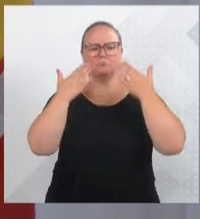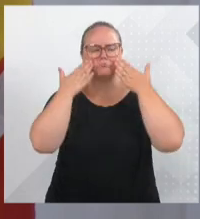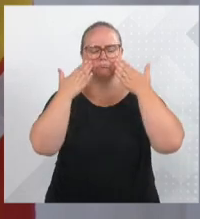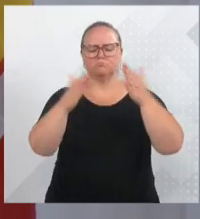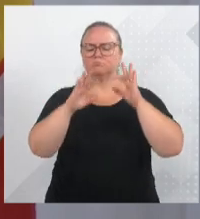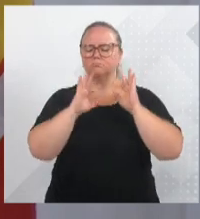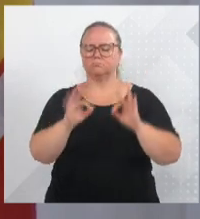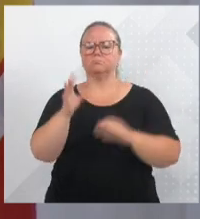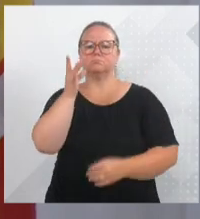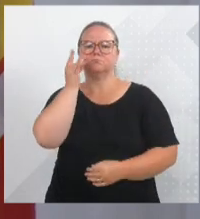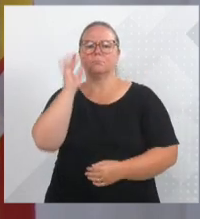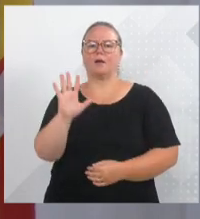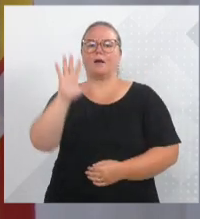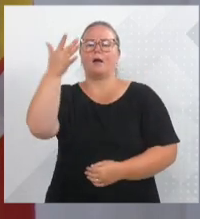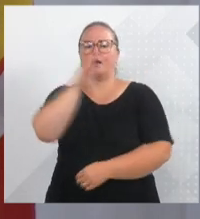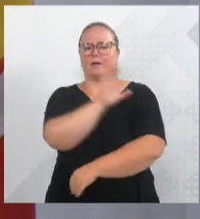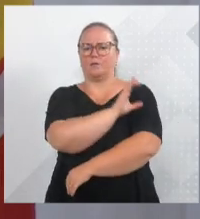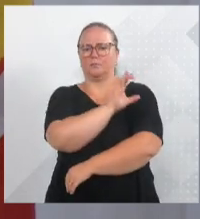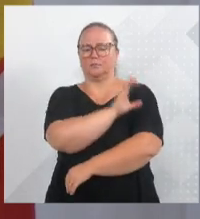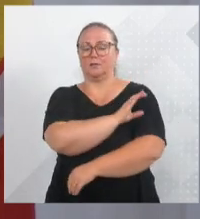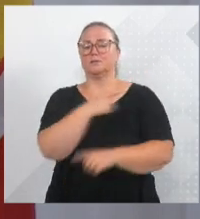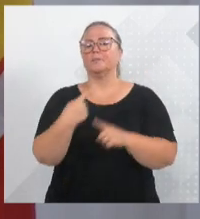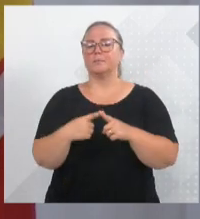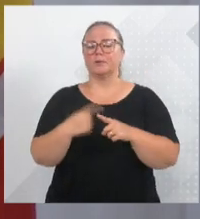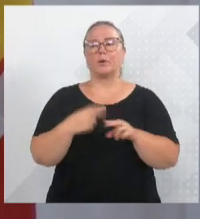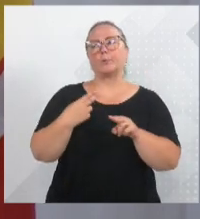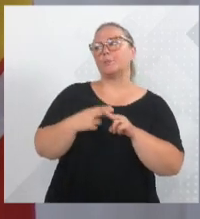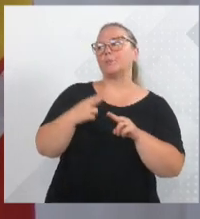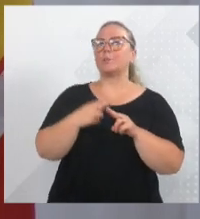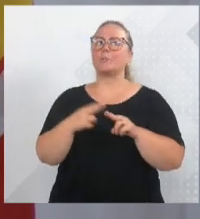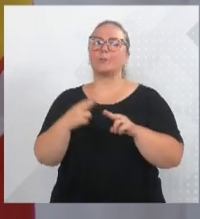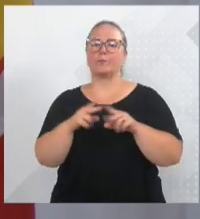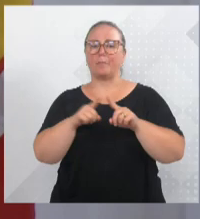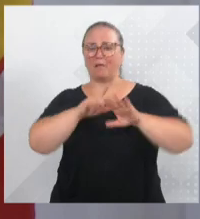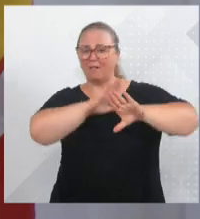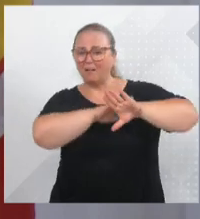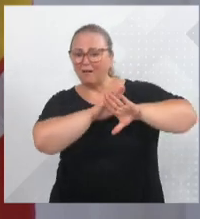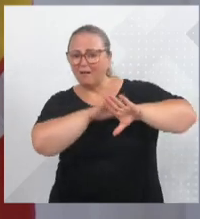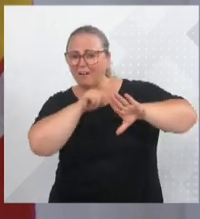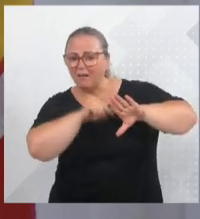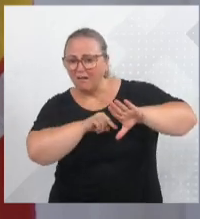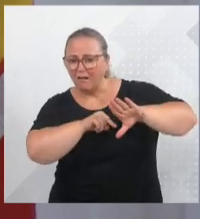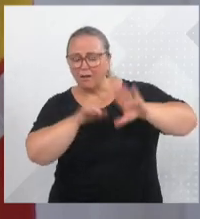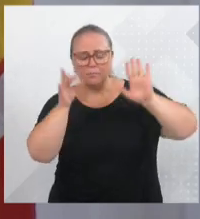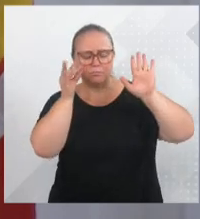do que acontece nos nossos CEMES, porque fazem uma maquiagem muito linda, mas, na verdade, a realidade é essa que a gente mostrou aqui.